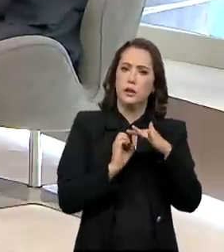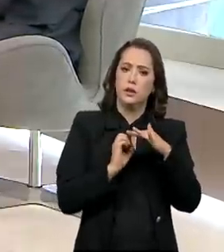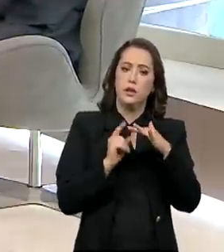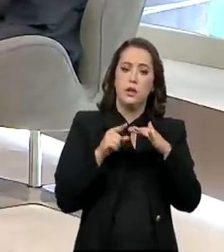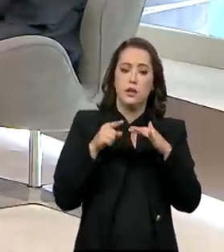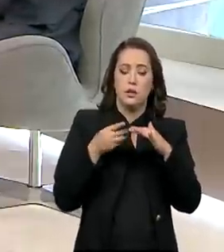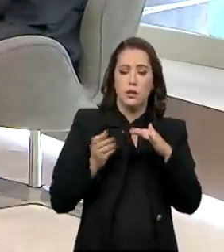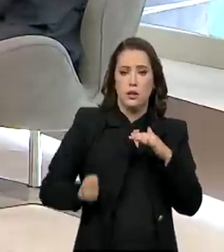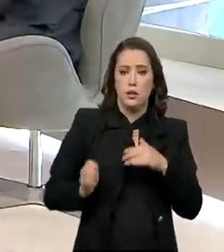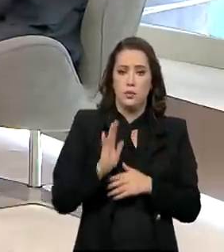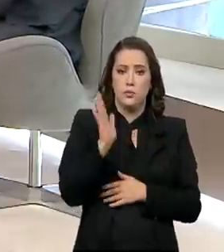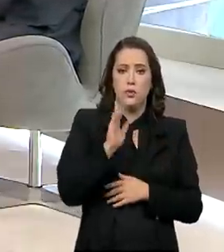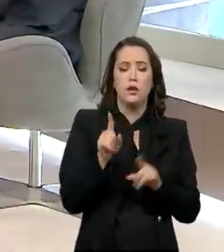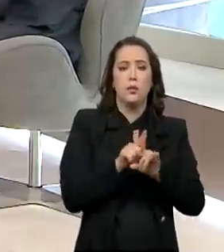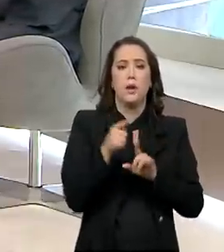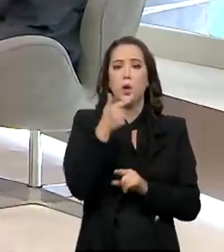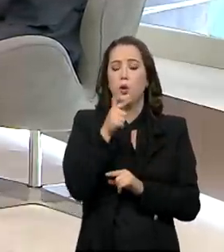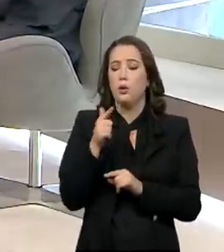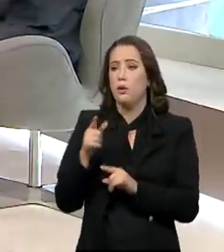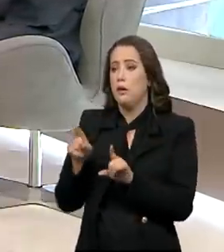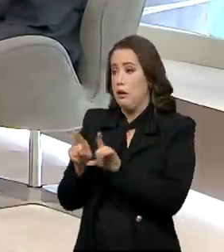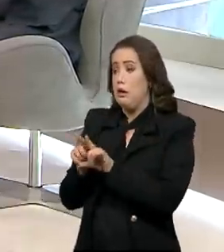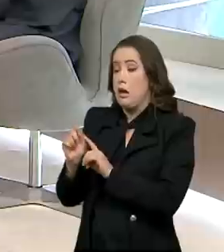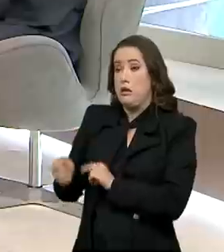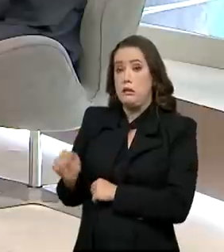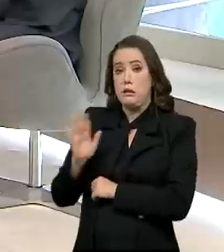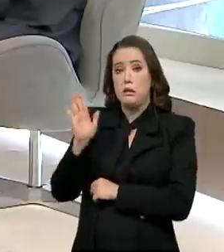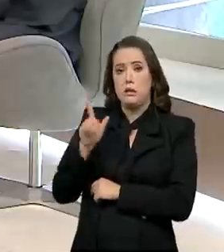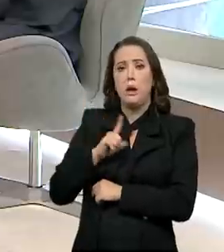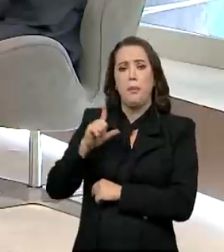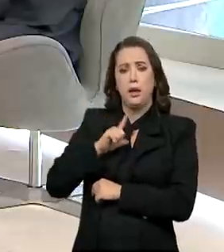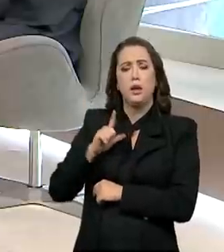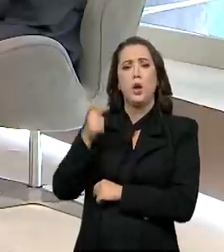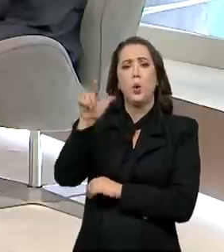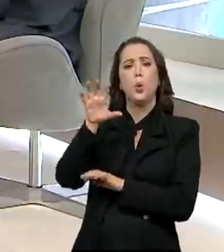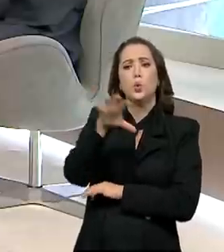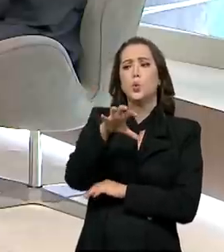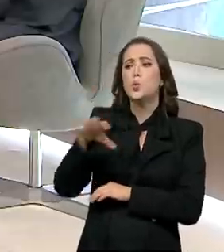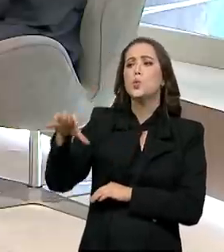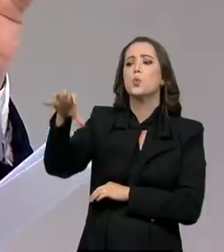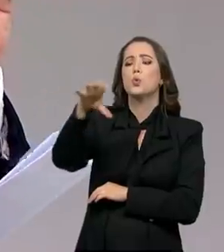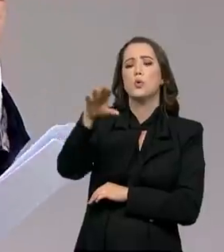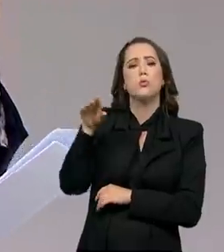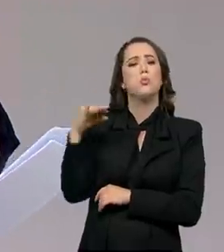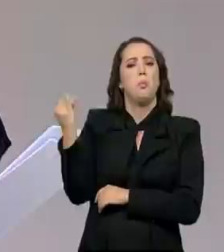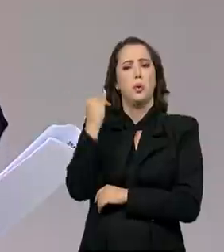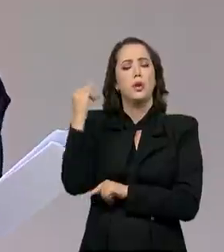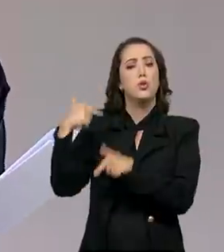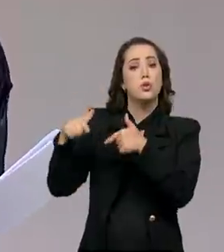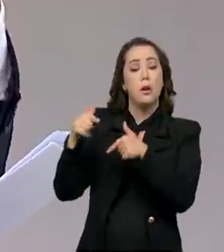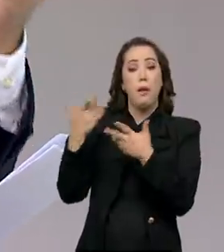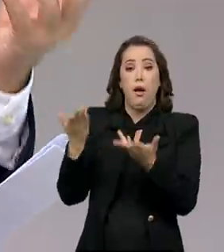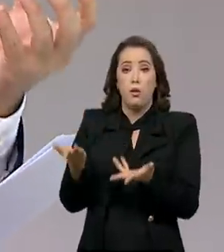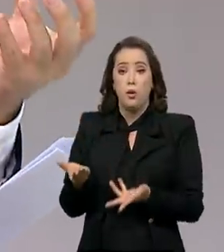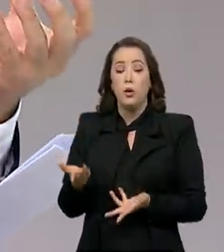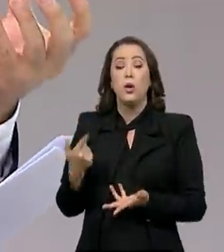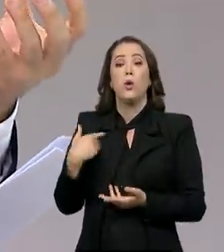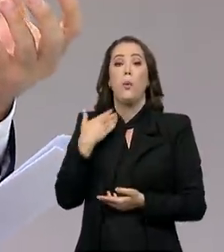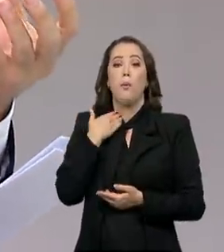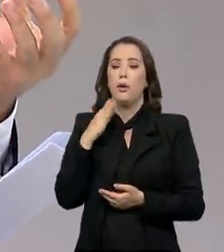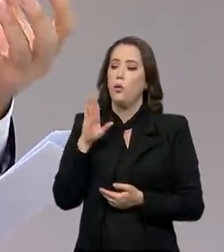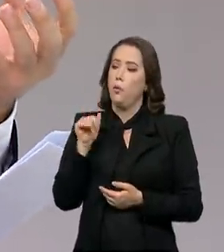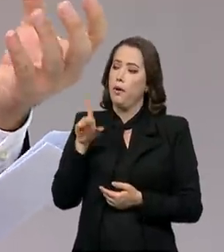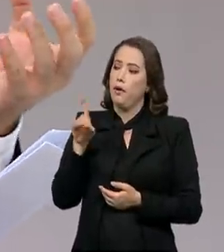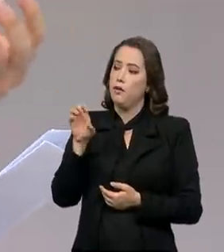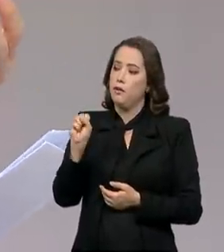também em outros setores e tem um quadro técnico, uma expertise muito grande nesse sentido. Quer dizer, o BNDES também faz essa